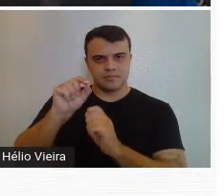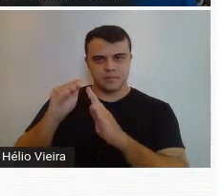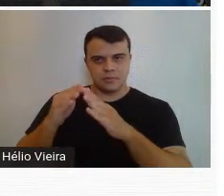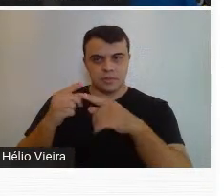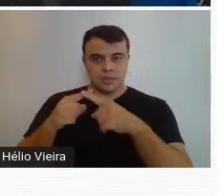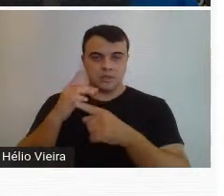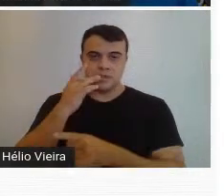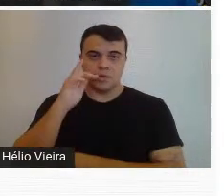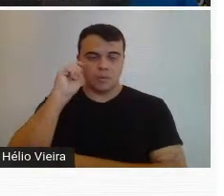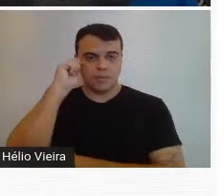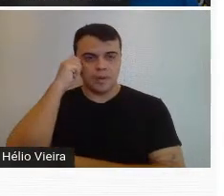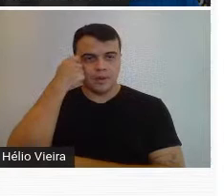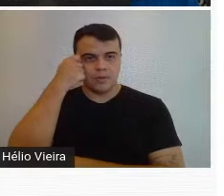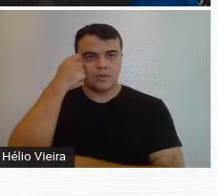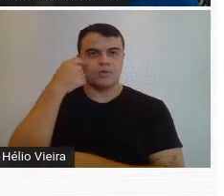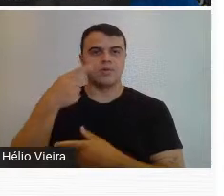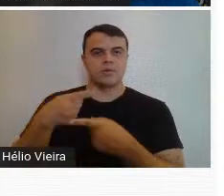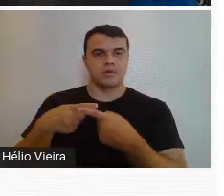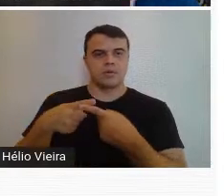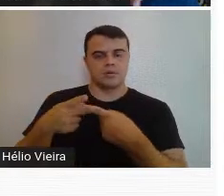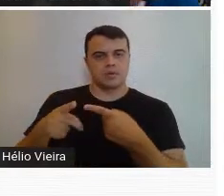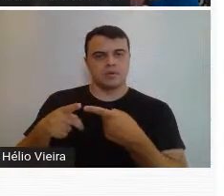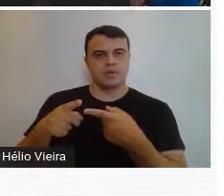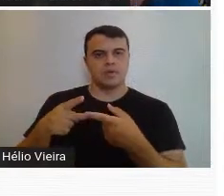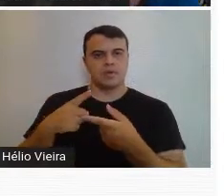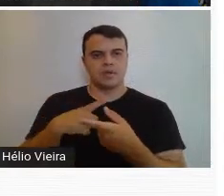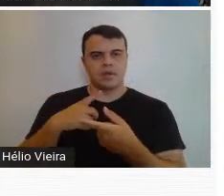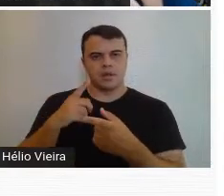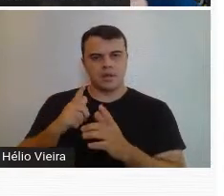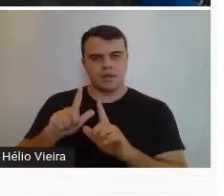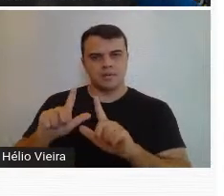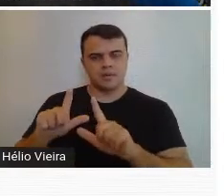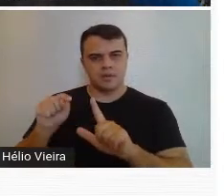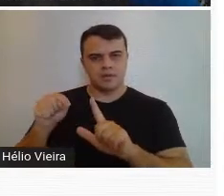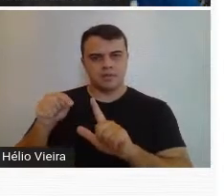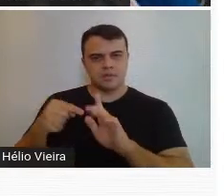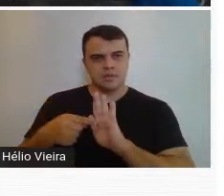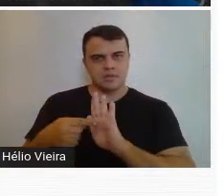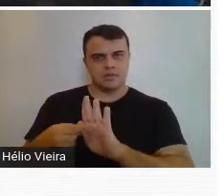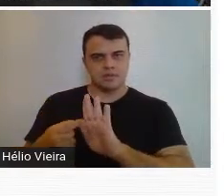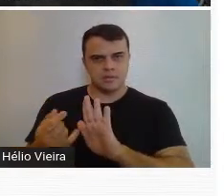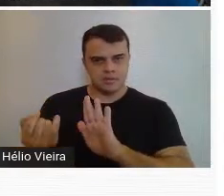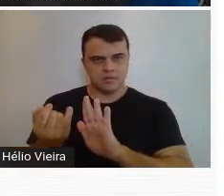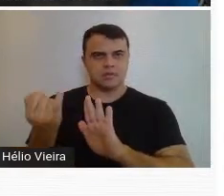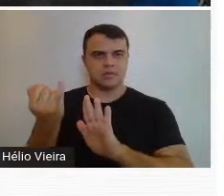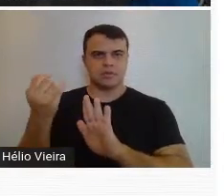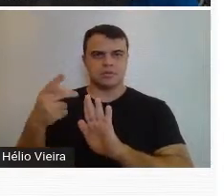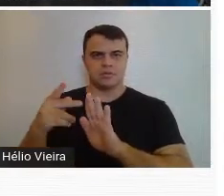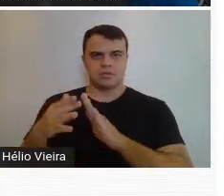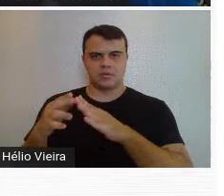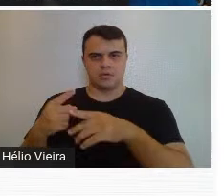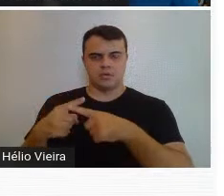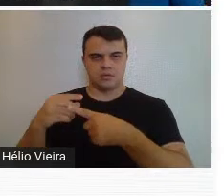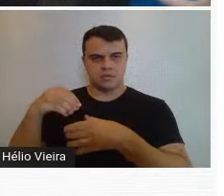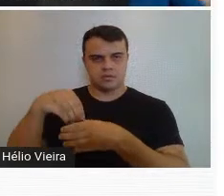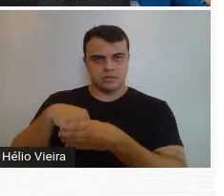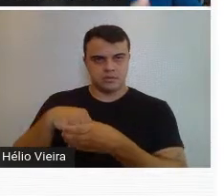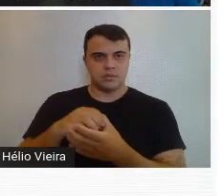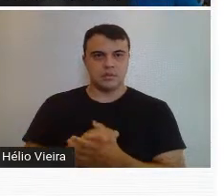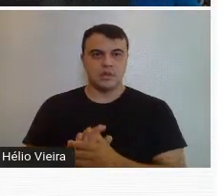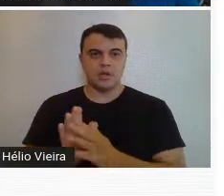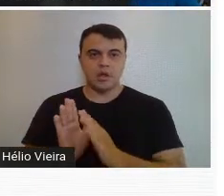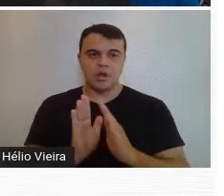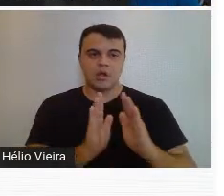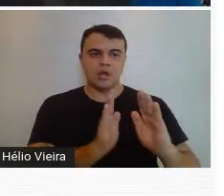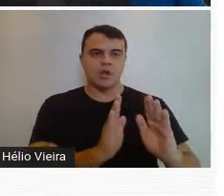Preto. É uma imagem representativa dessas igrejas através do desenho. E aqui é uma